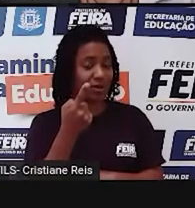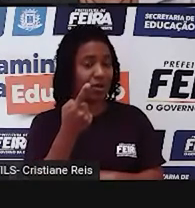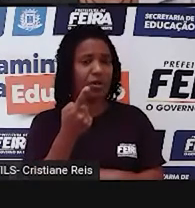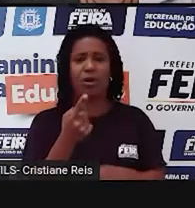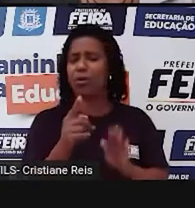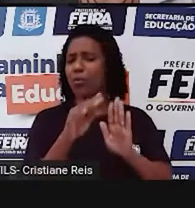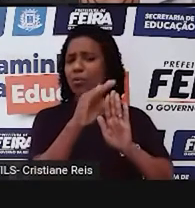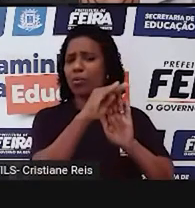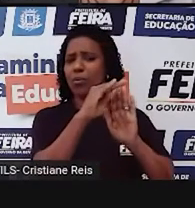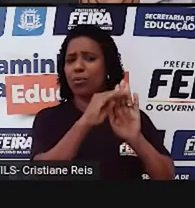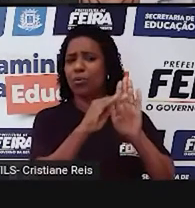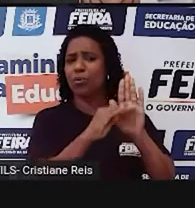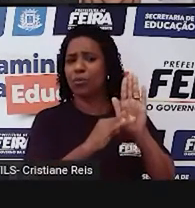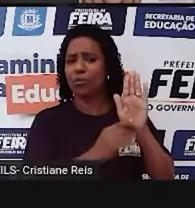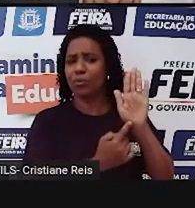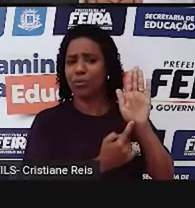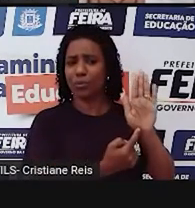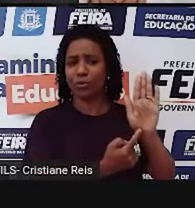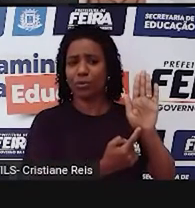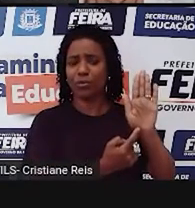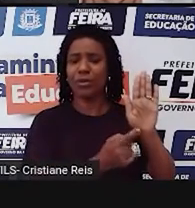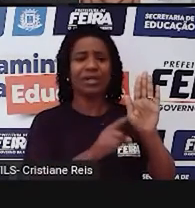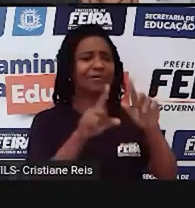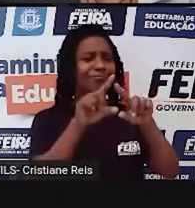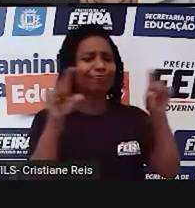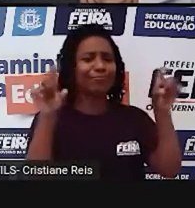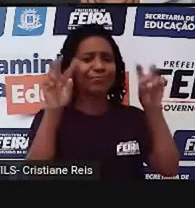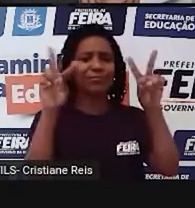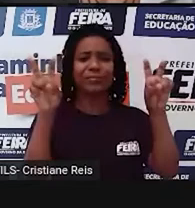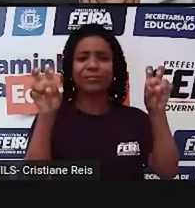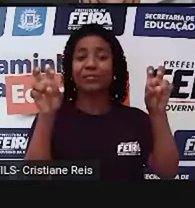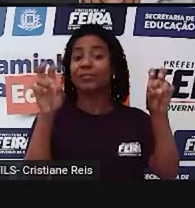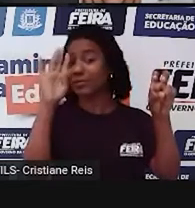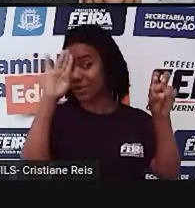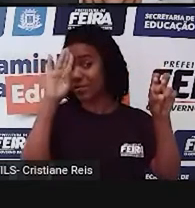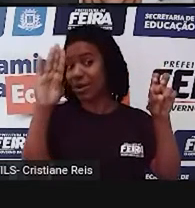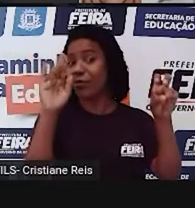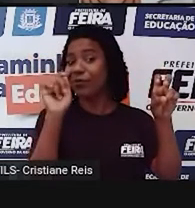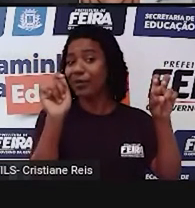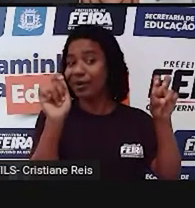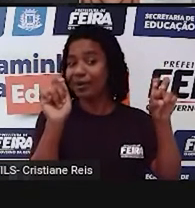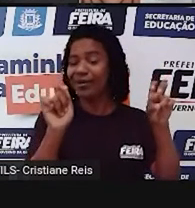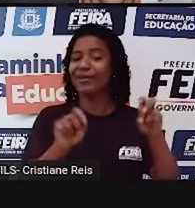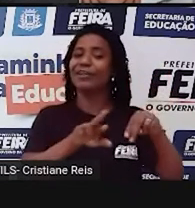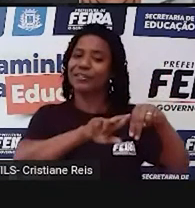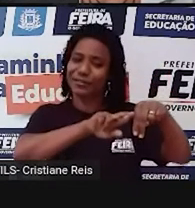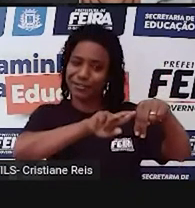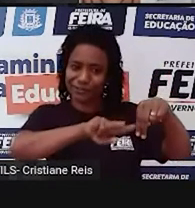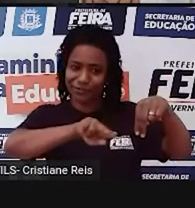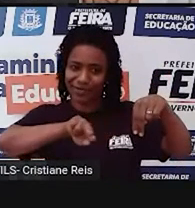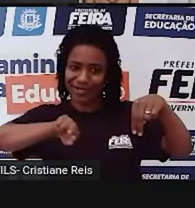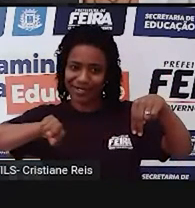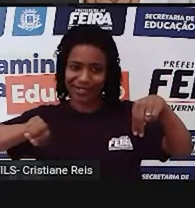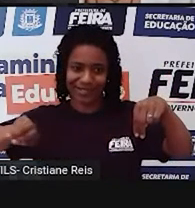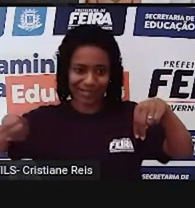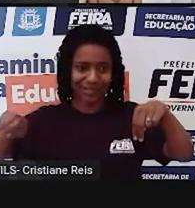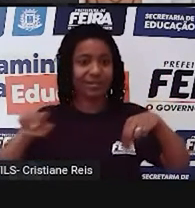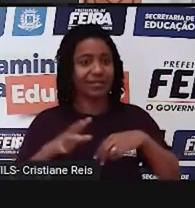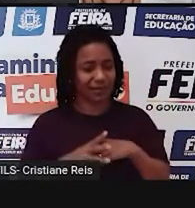central dele, que é o que? A diversidade. E nós, como já vimos na aula anterior,